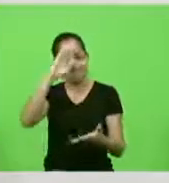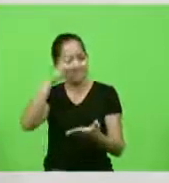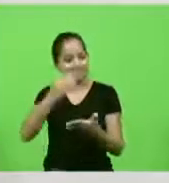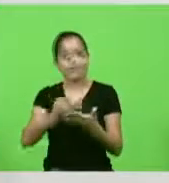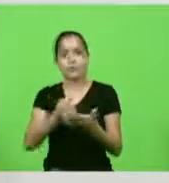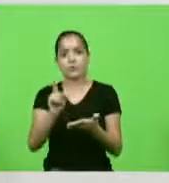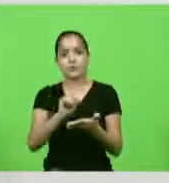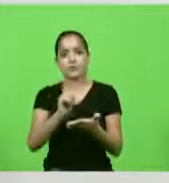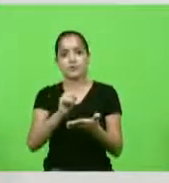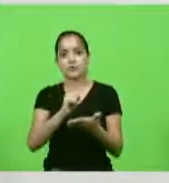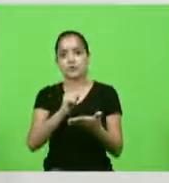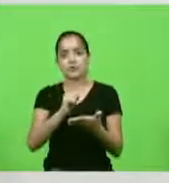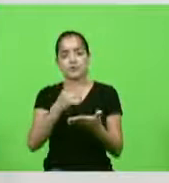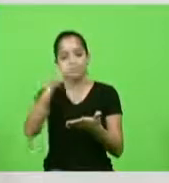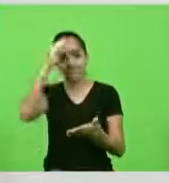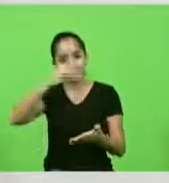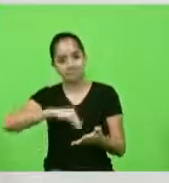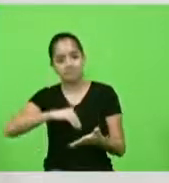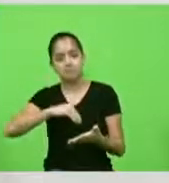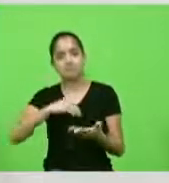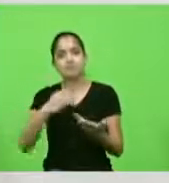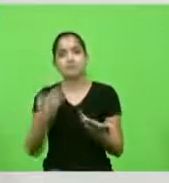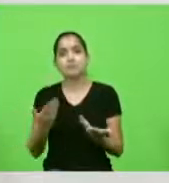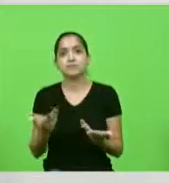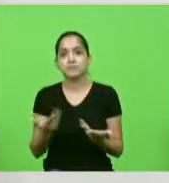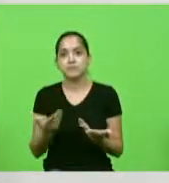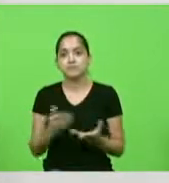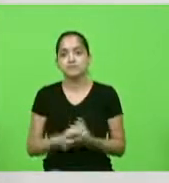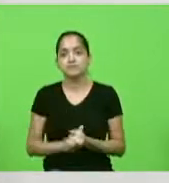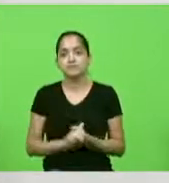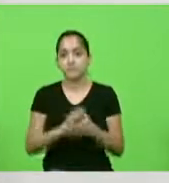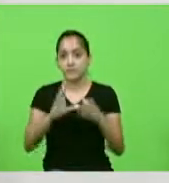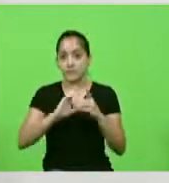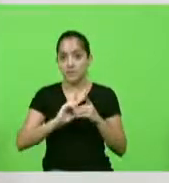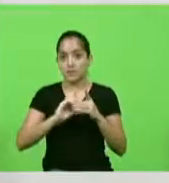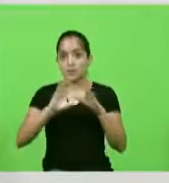da nossa democracia.